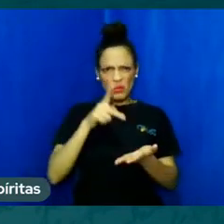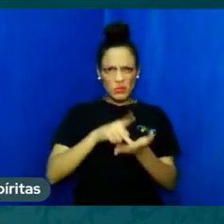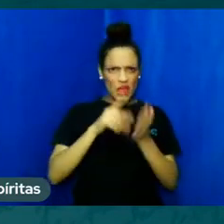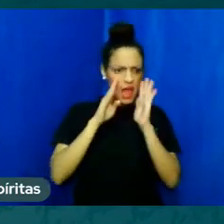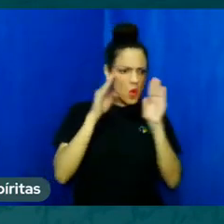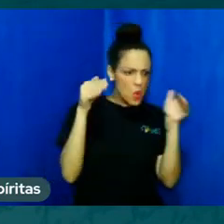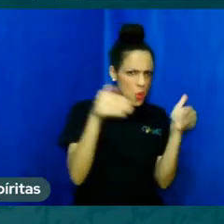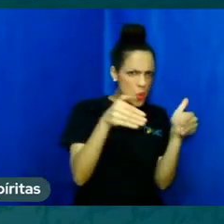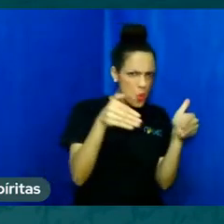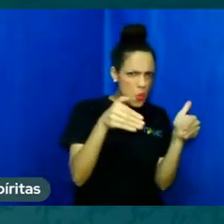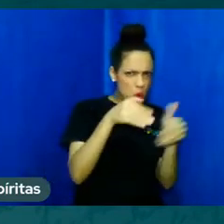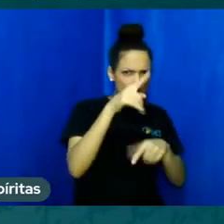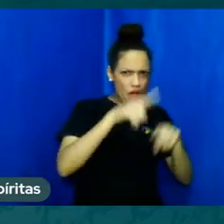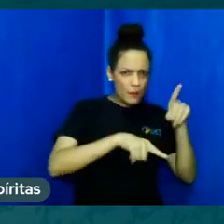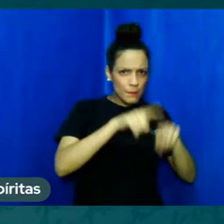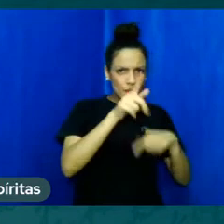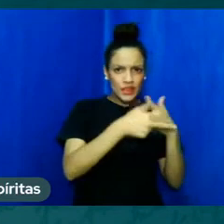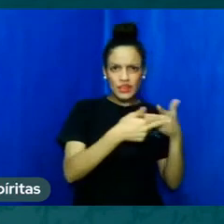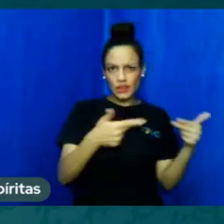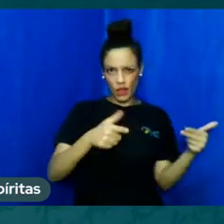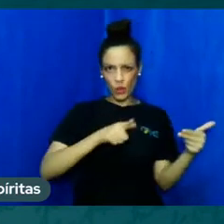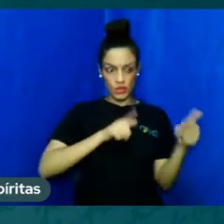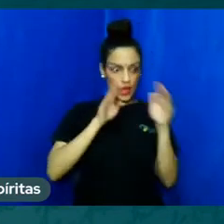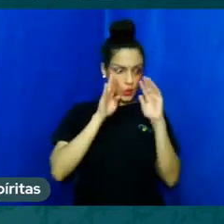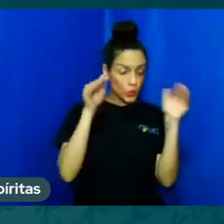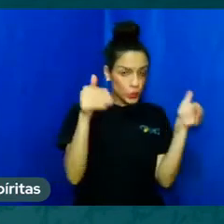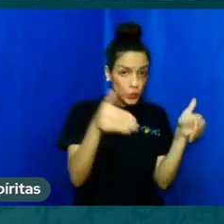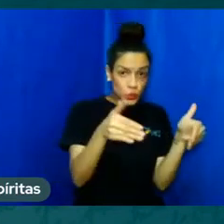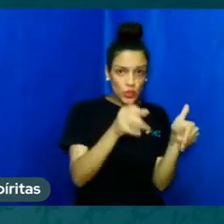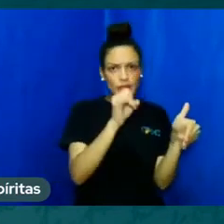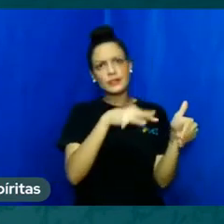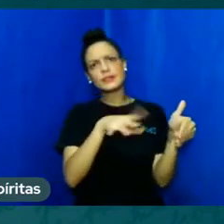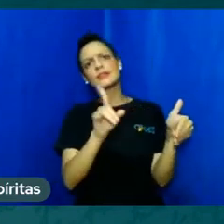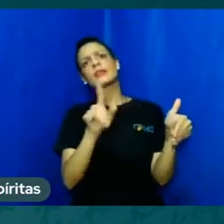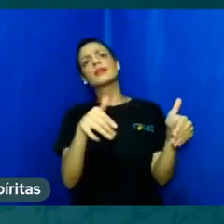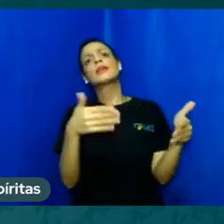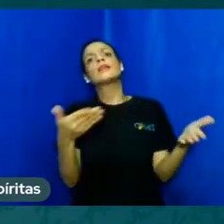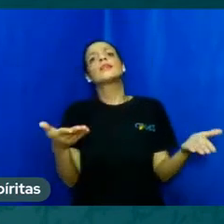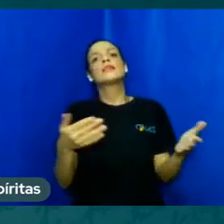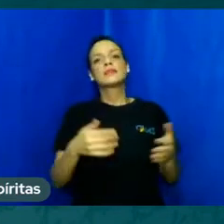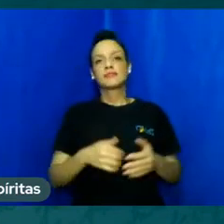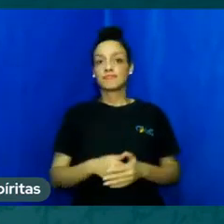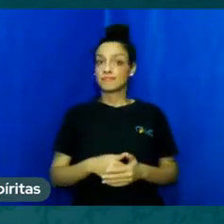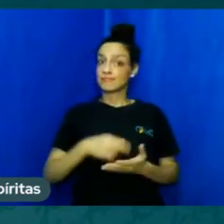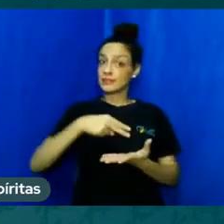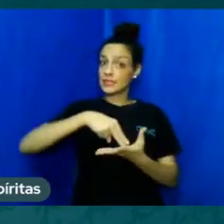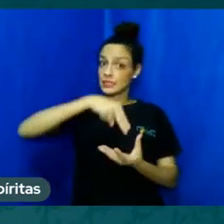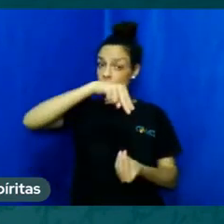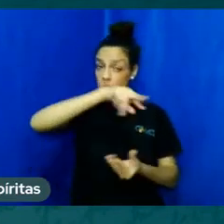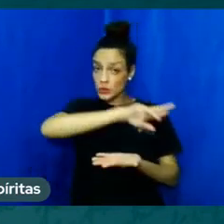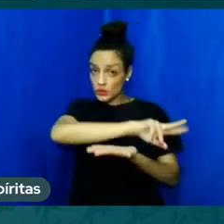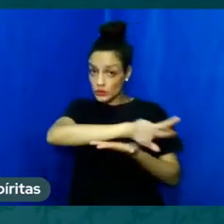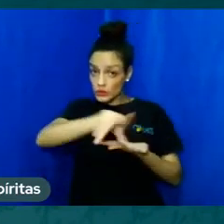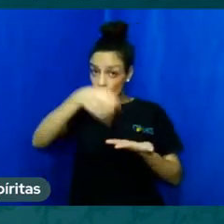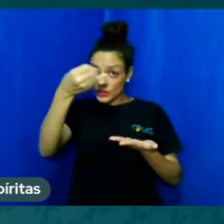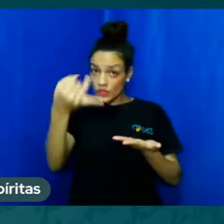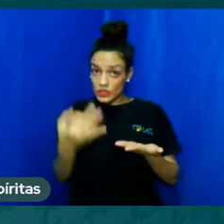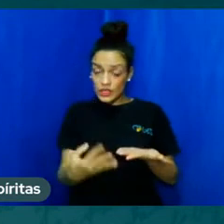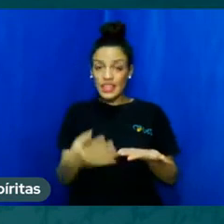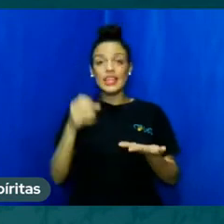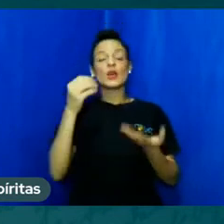coisas exclusivamente materiais. E aí, os espíritos nos dizem que é pelo desinteresse que eu